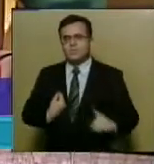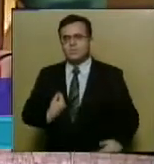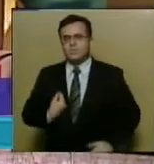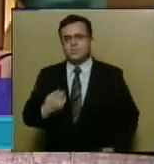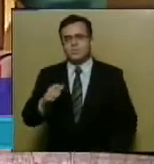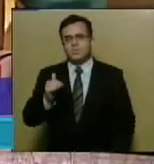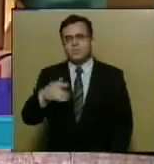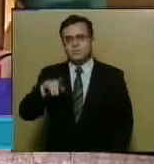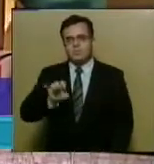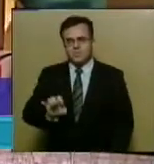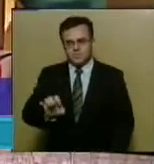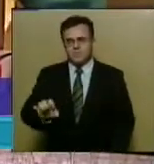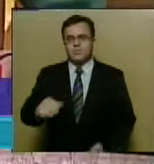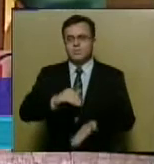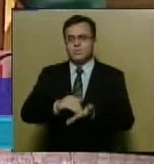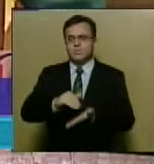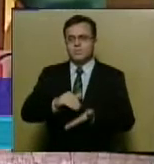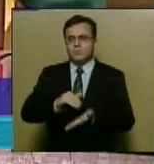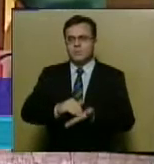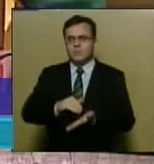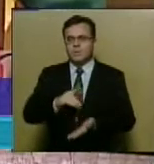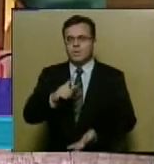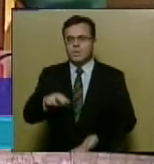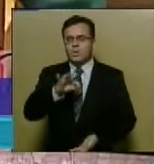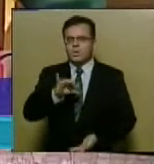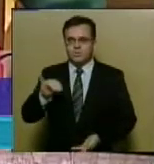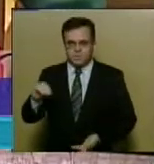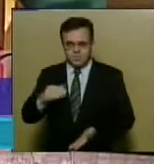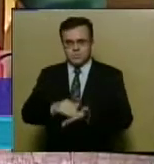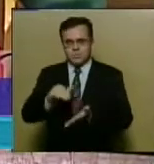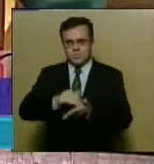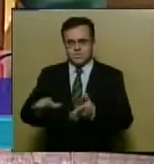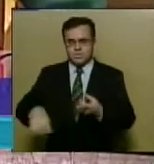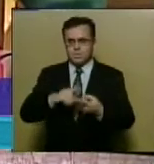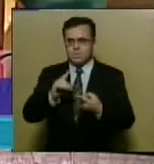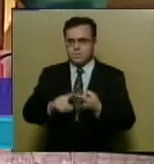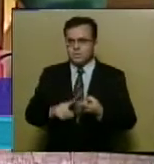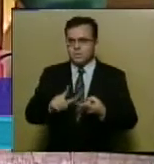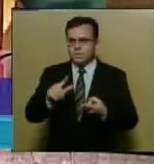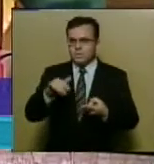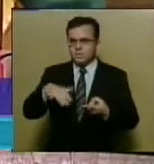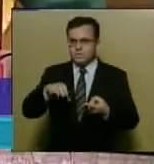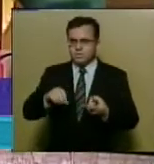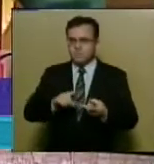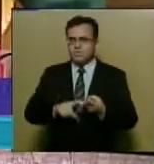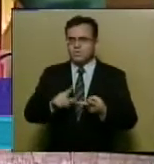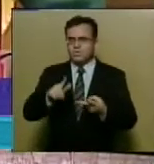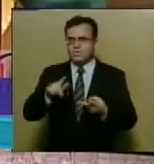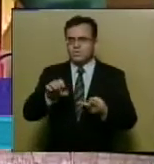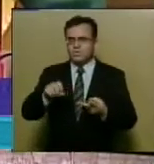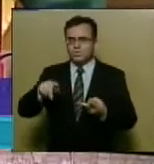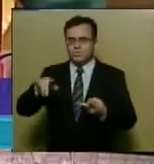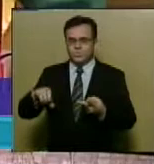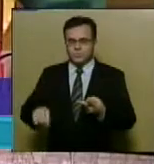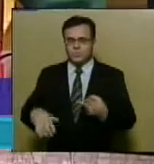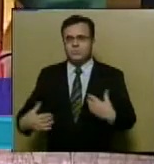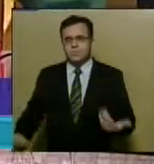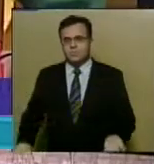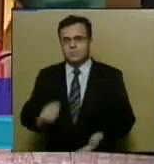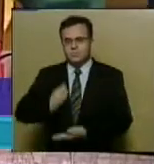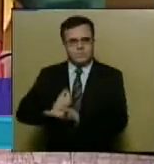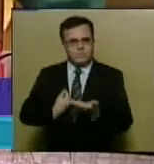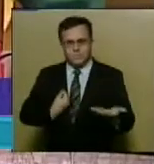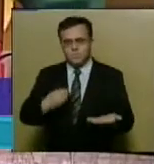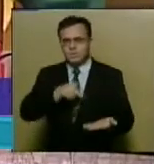Deputado Garibaldi Mendonça e da Sra. Deputada Gorete Reis, secretariado pelos Srs. Deputados Luciano Pimentel, Geógio Passos. Havendo número